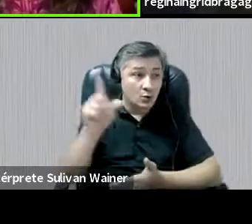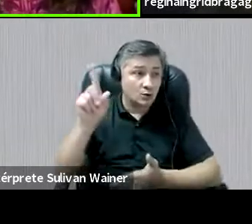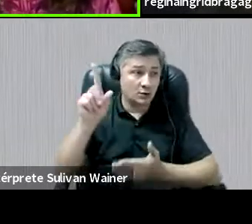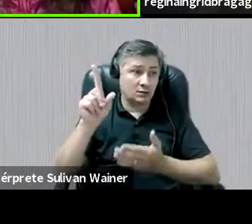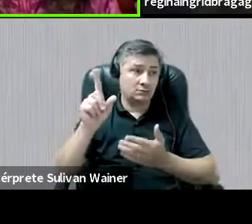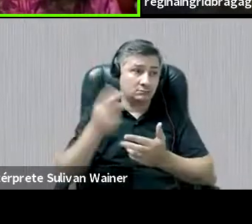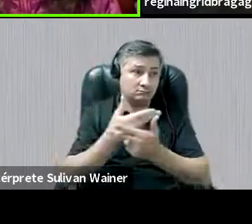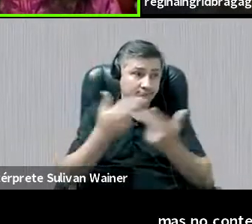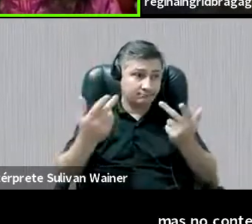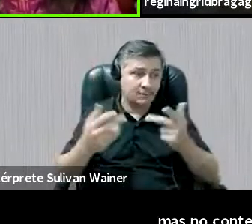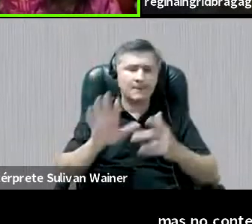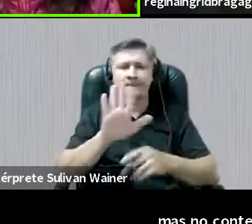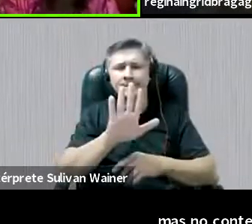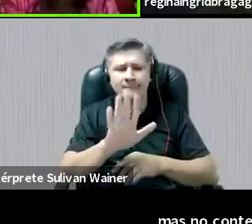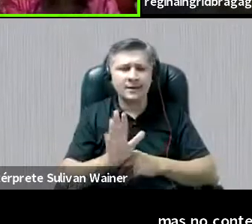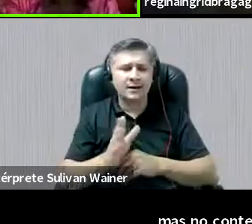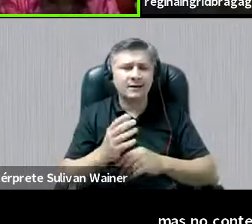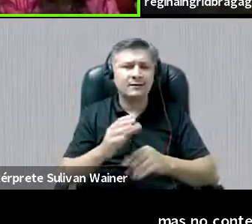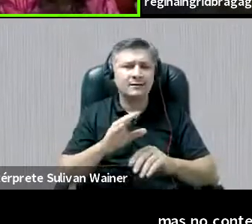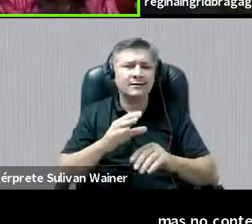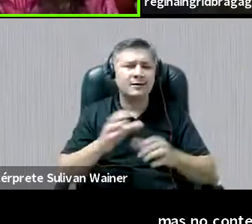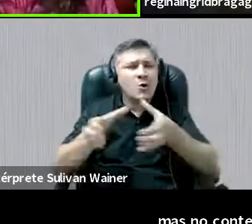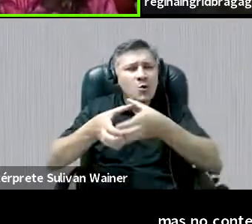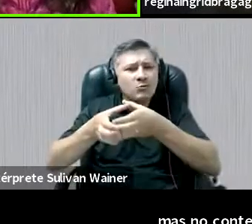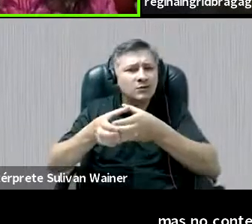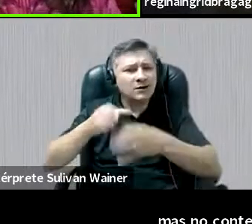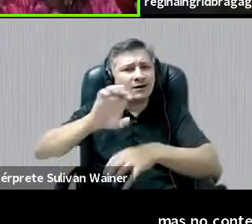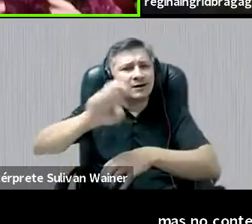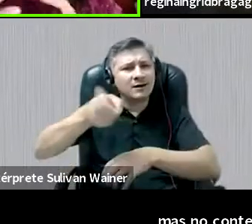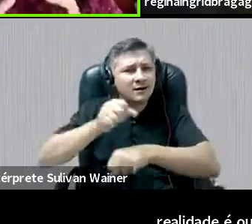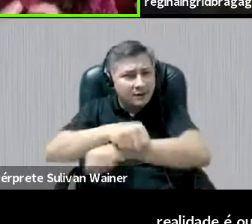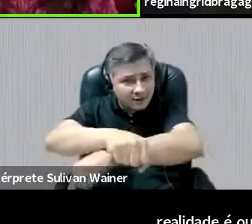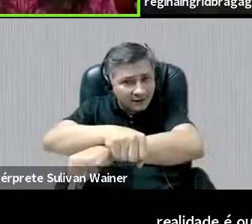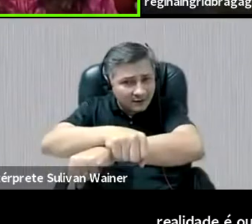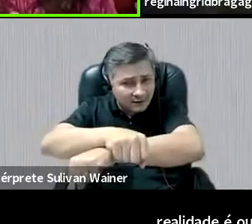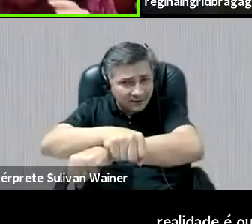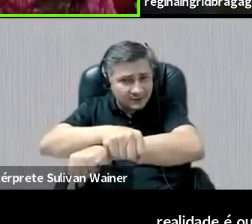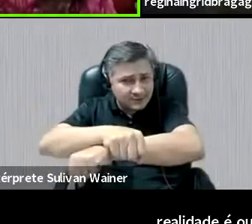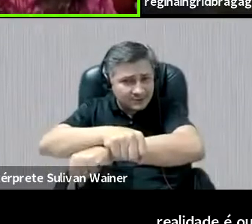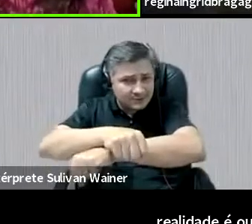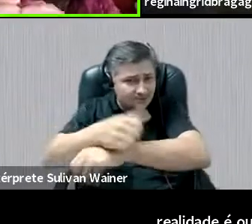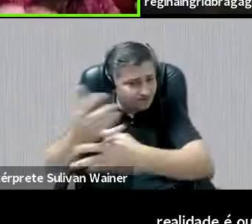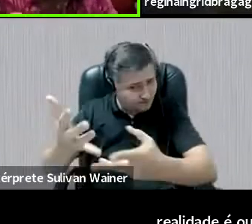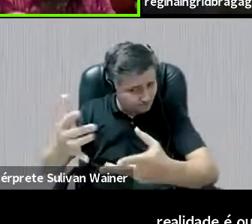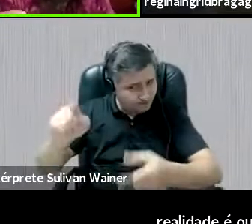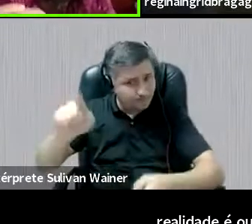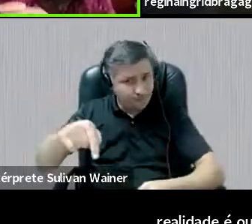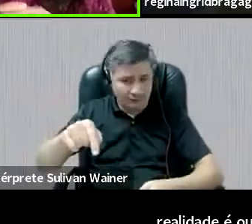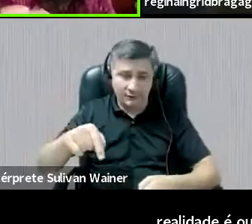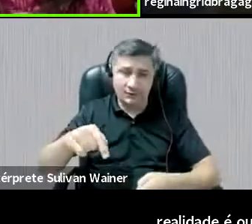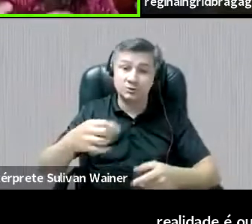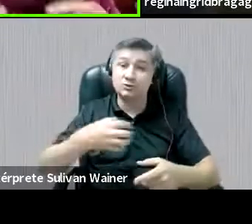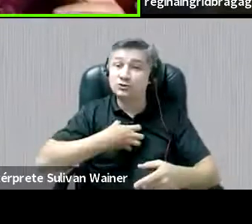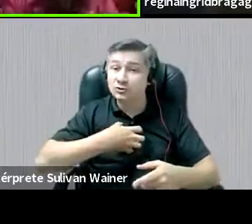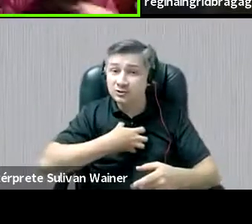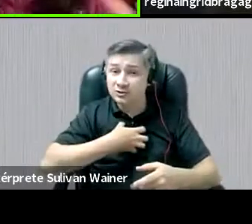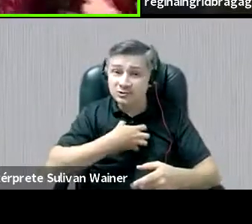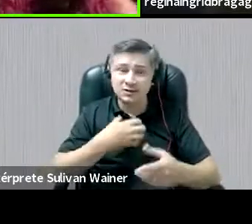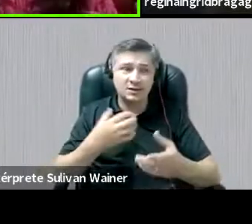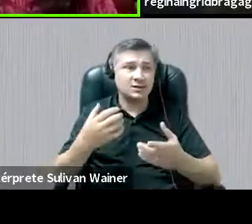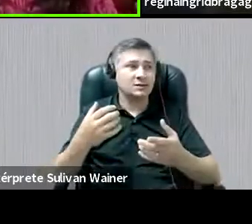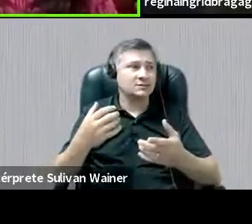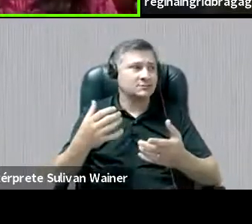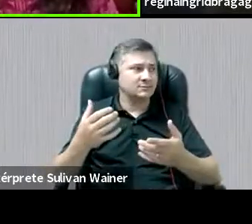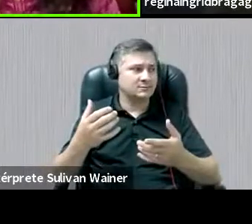quilombola, né? Rural, a realidade também é outra. Então, esses detalhes e esse nosso modo colonial